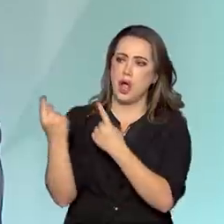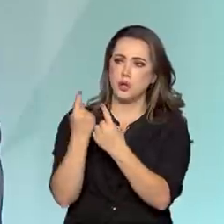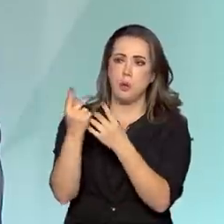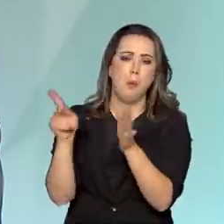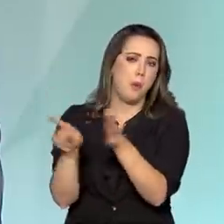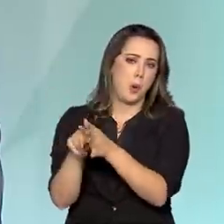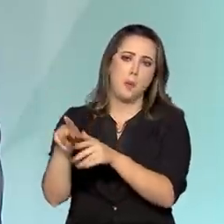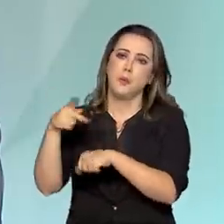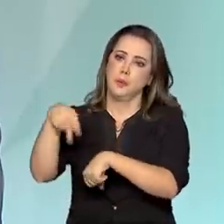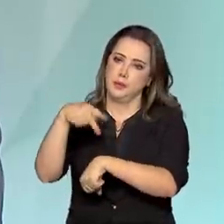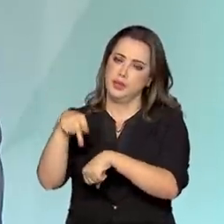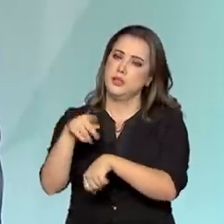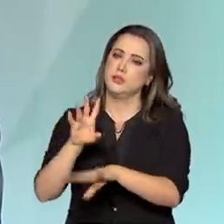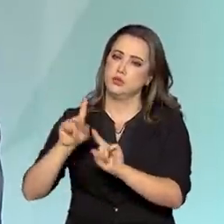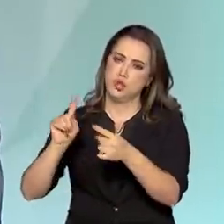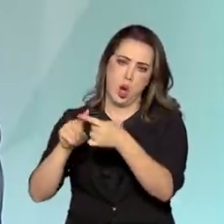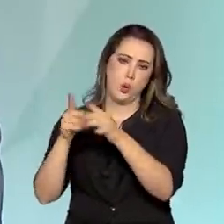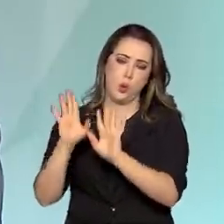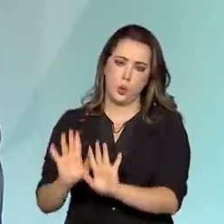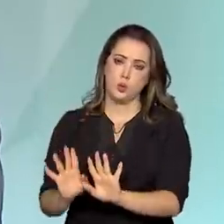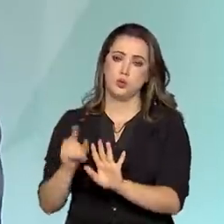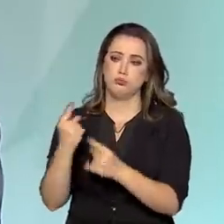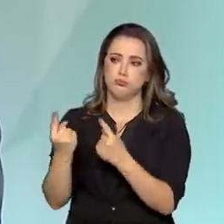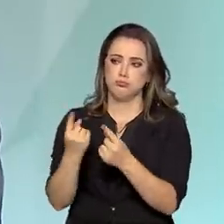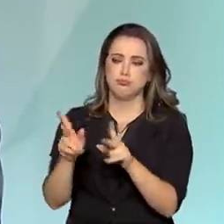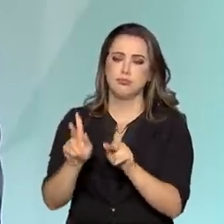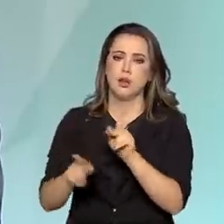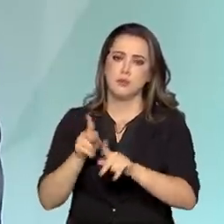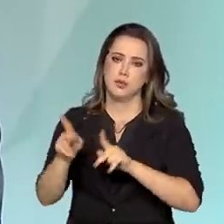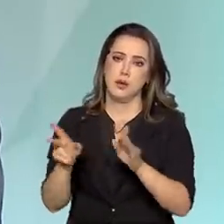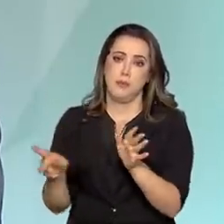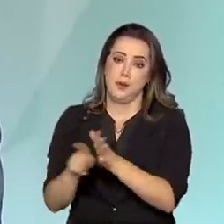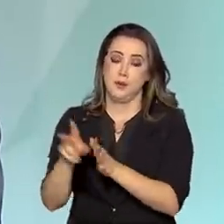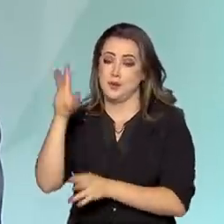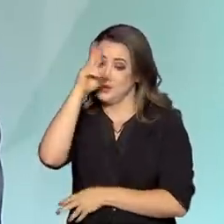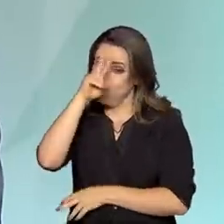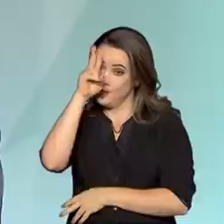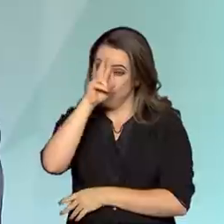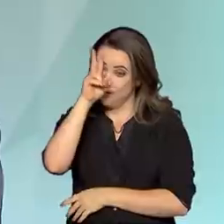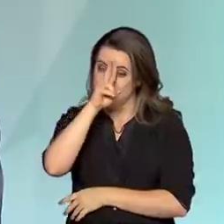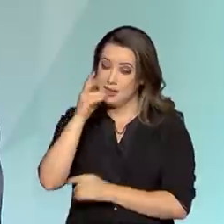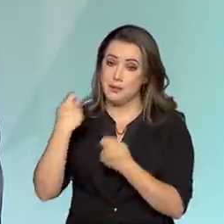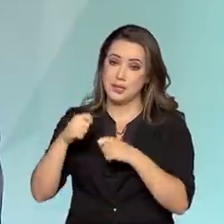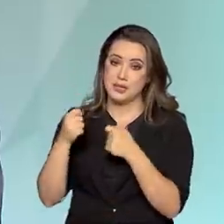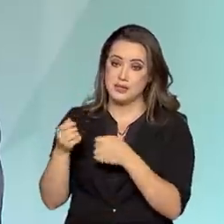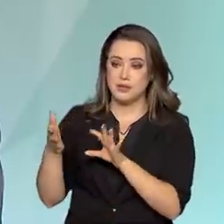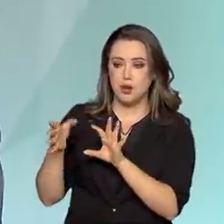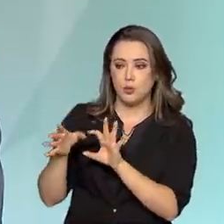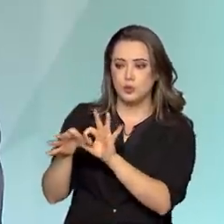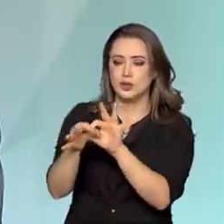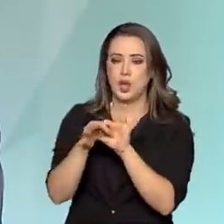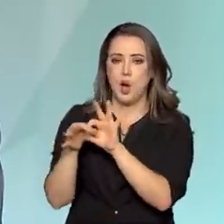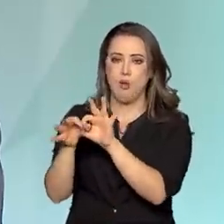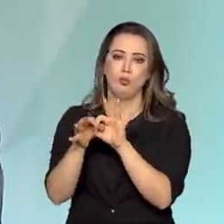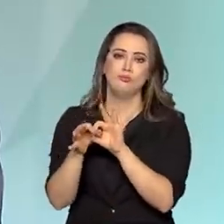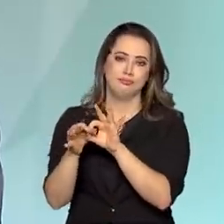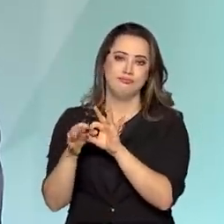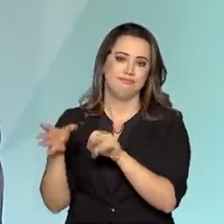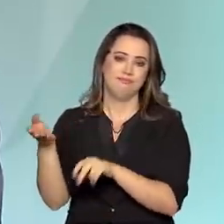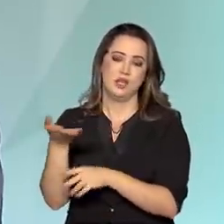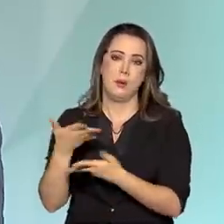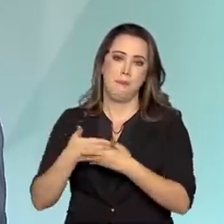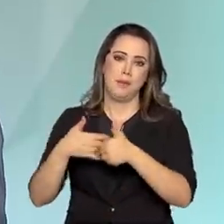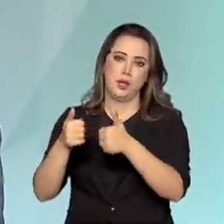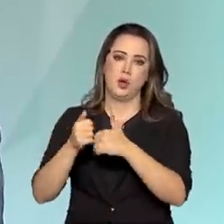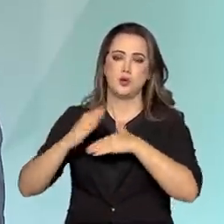e correspondendo à missão de acordo com o seu povo, tem a sua história e o diálogo entre elas aprimora as capacidades técnicas dos